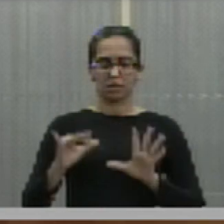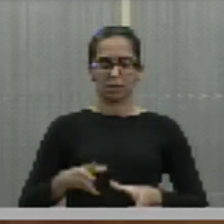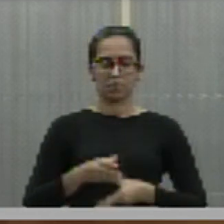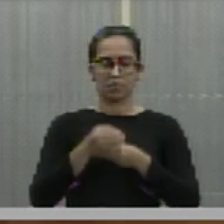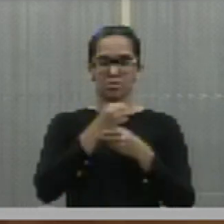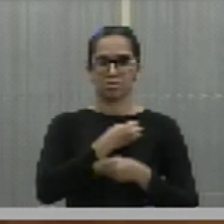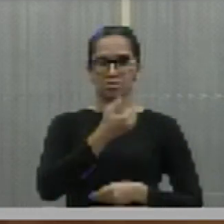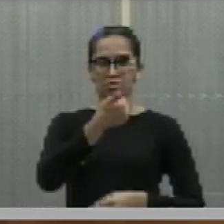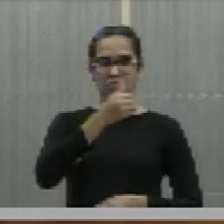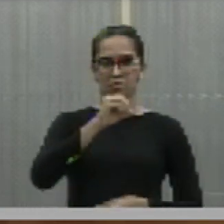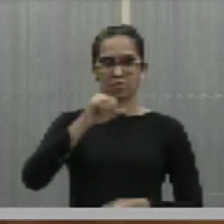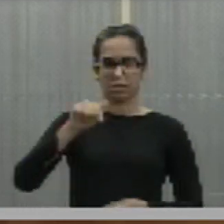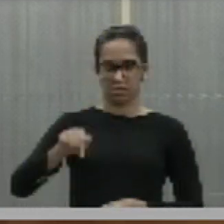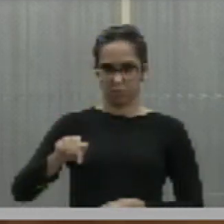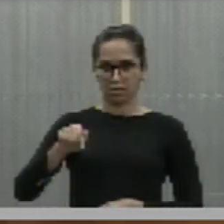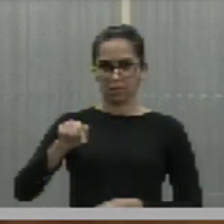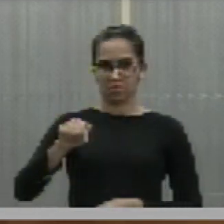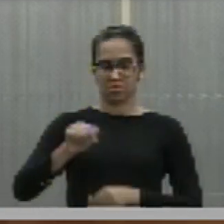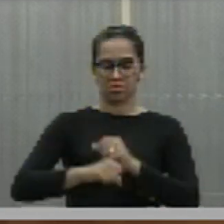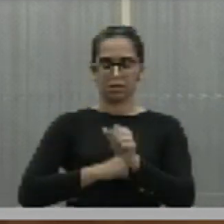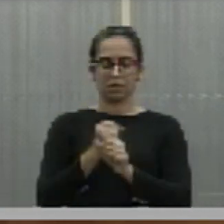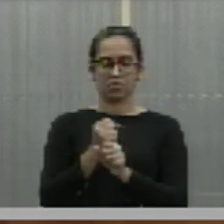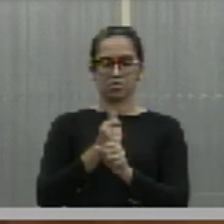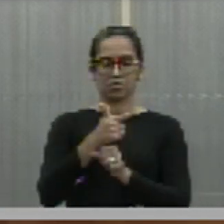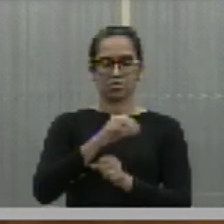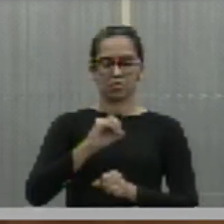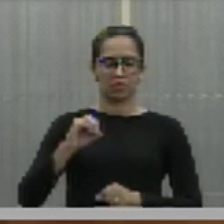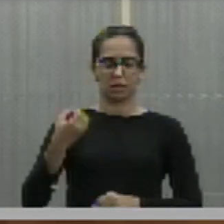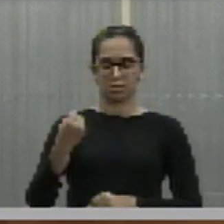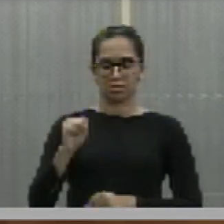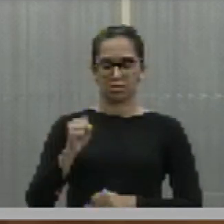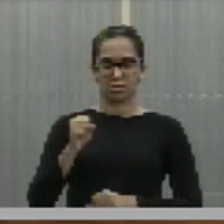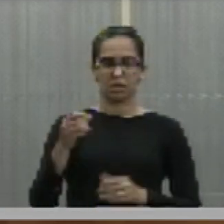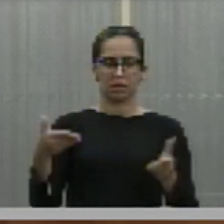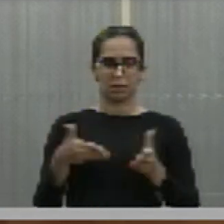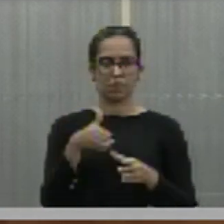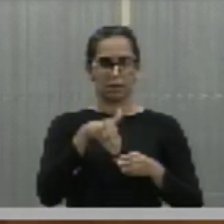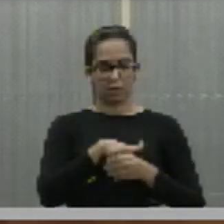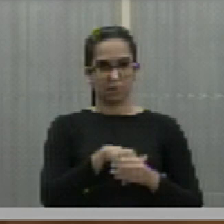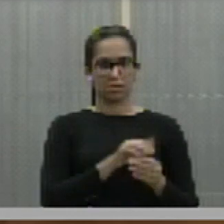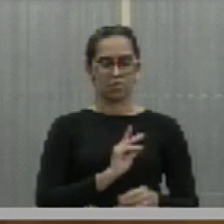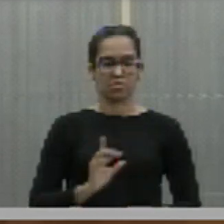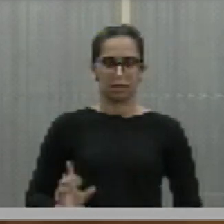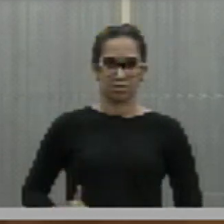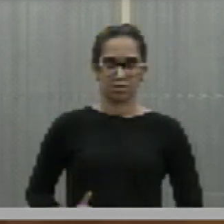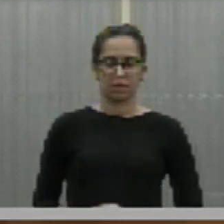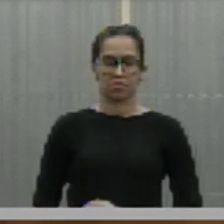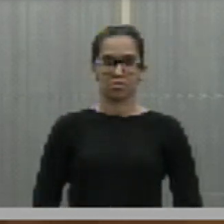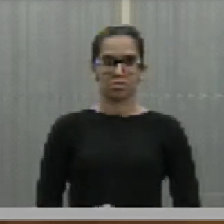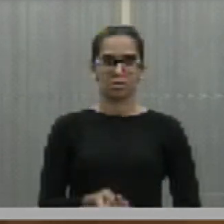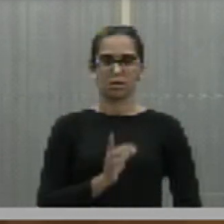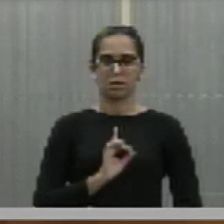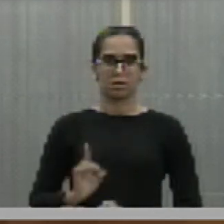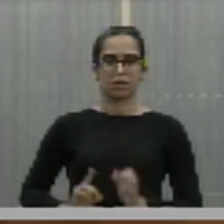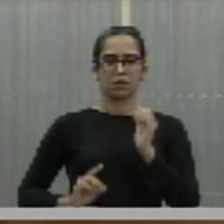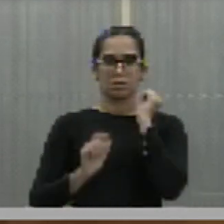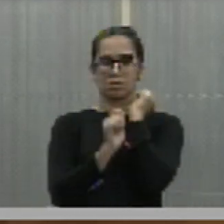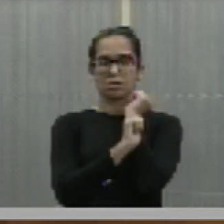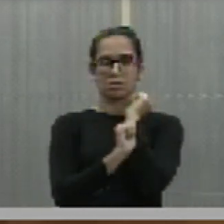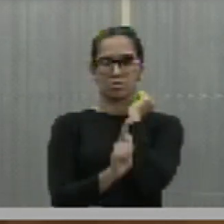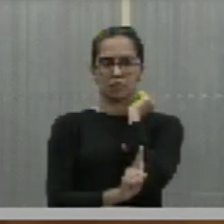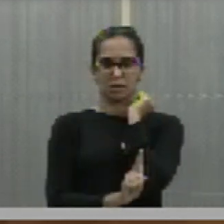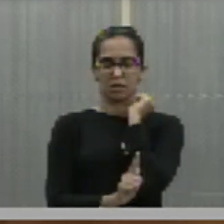12 de junho de 2008. Vamos às relações dos deputados. Deputado Aldo Gil,